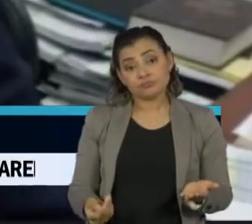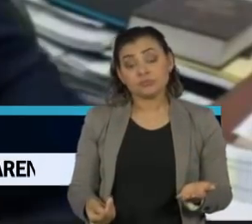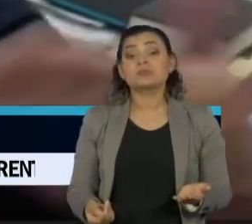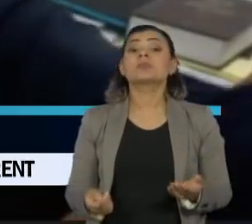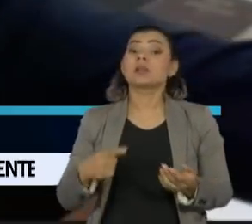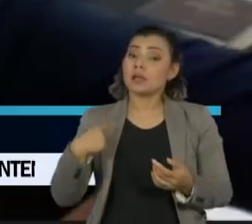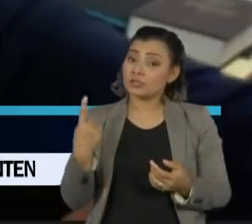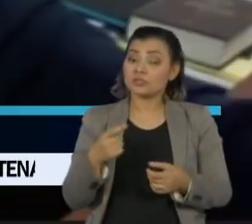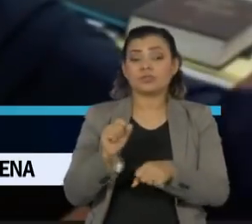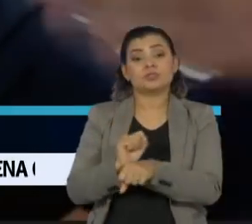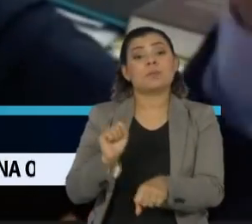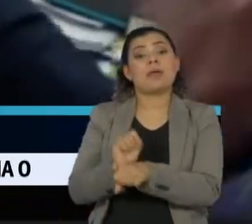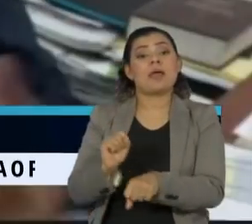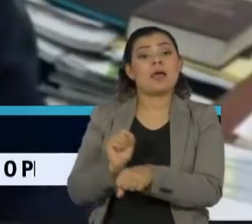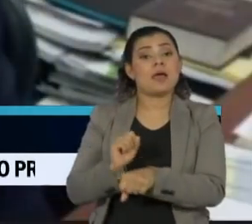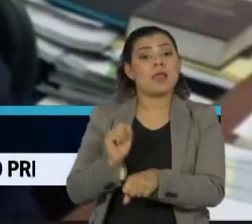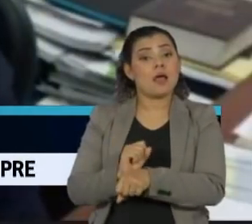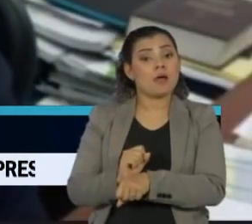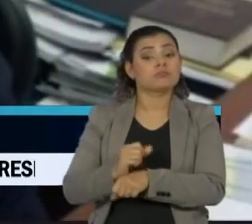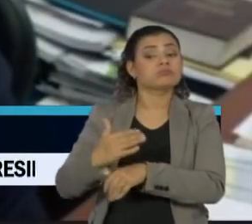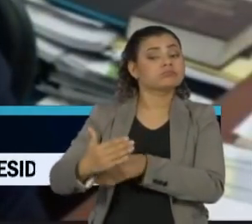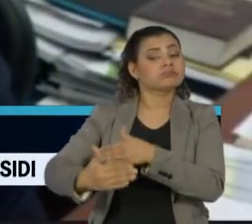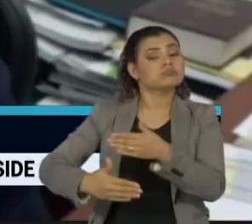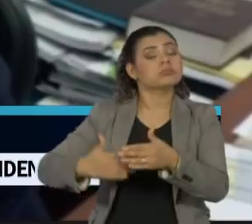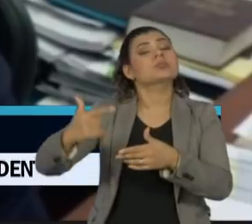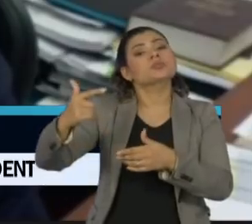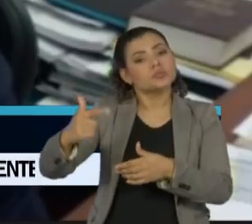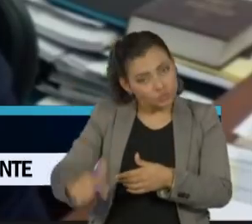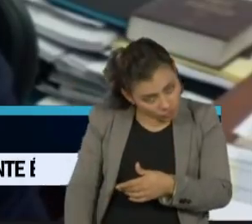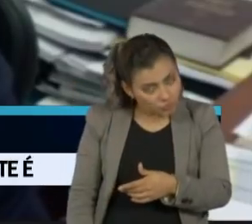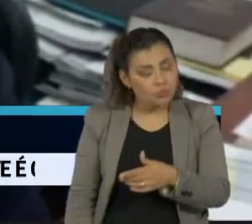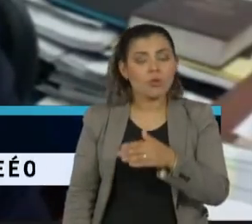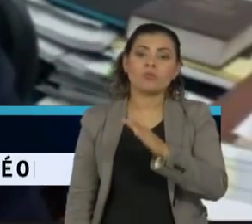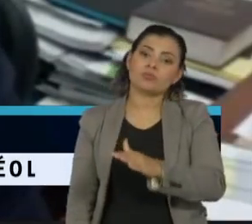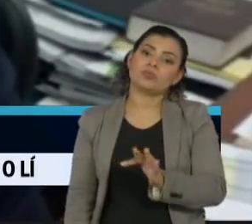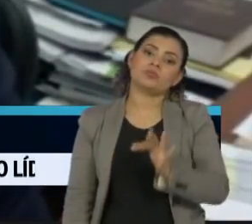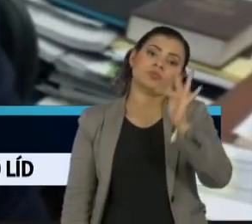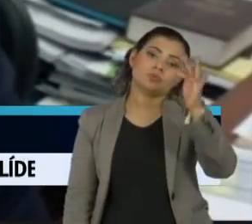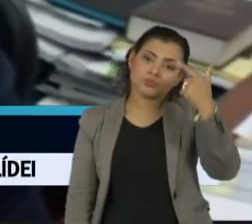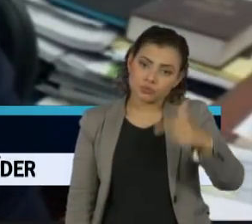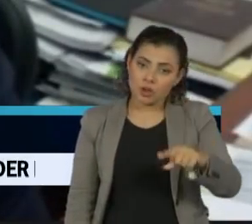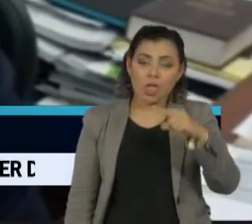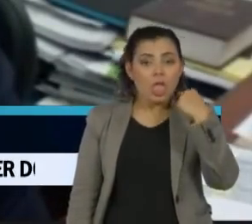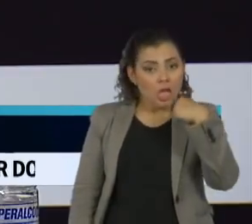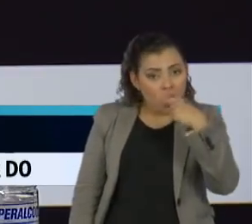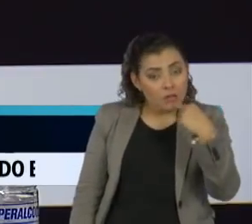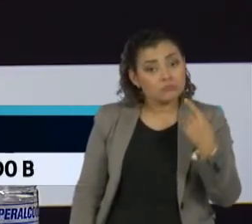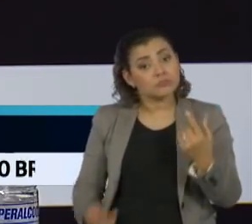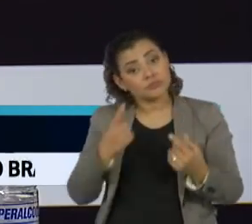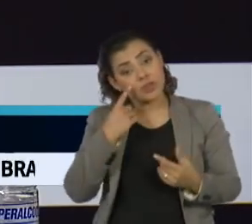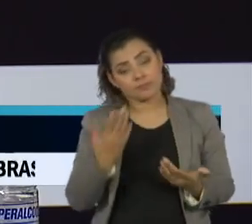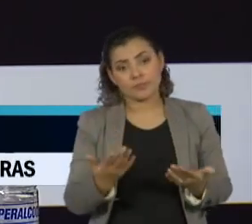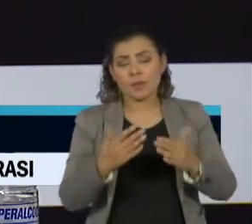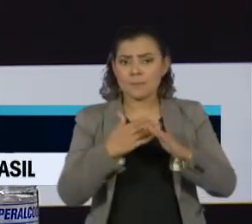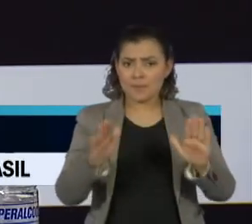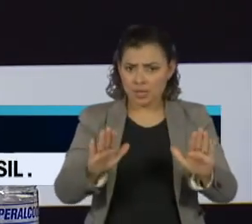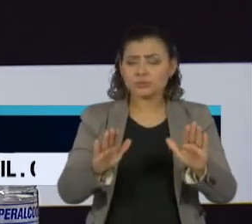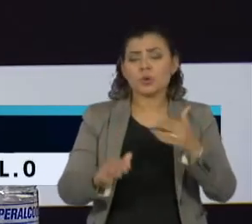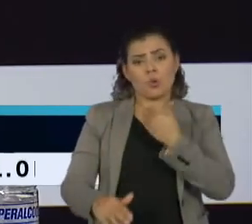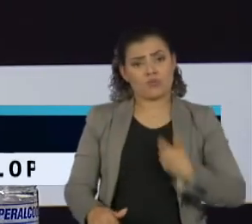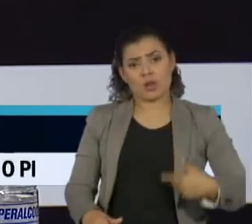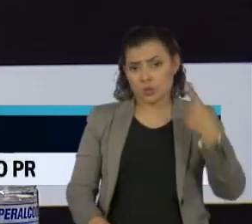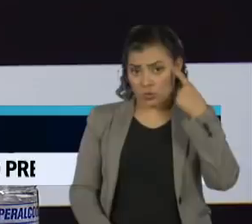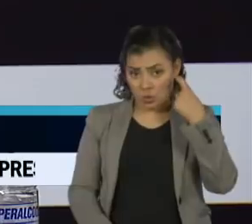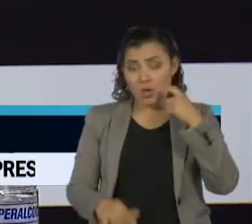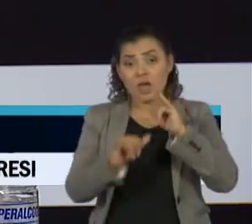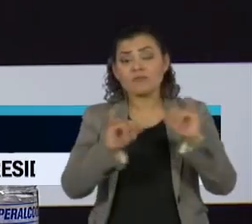nós temos que aguardar, então, uma outra oportunidade, daí a periodicidade do teste. O governador de São Paulo, João